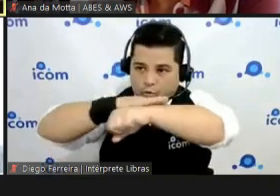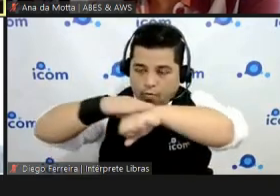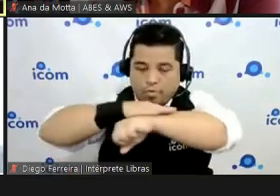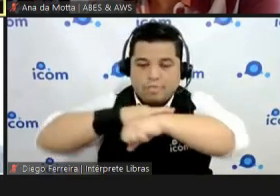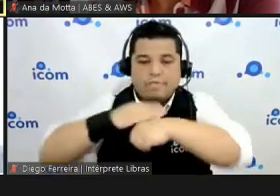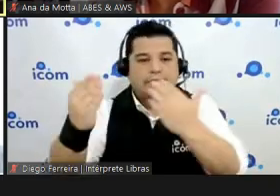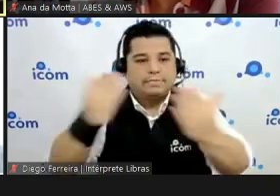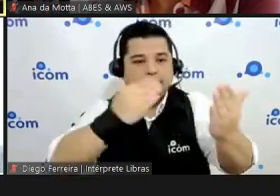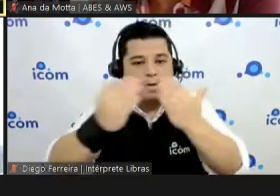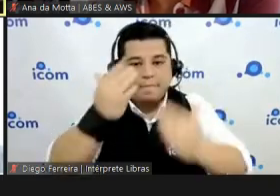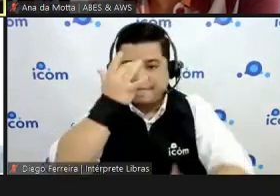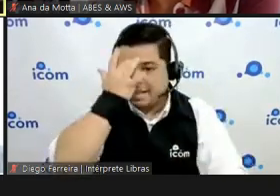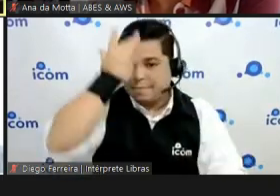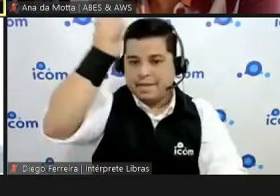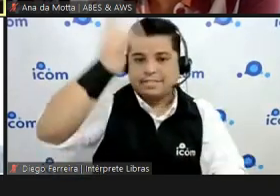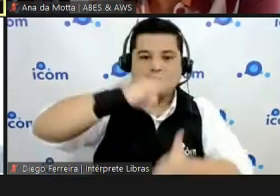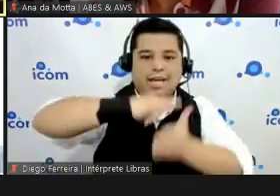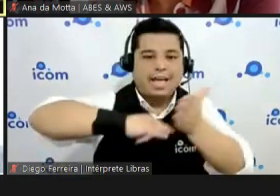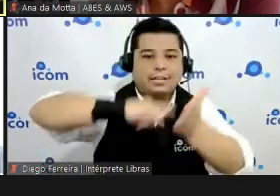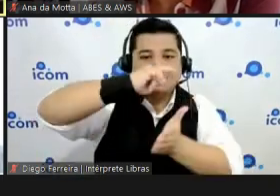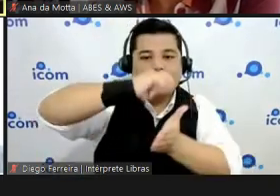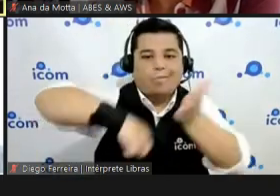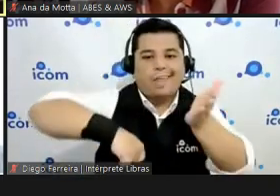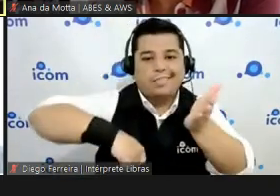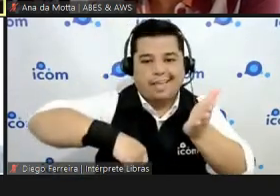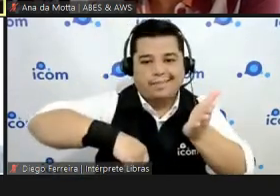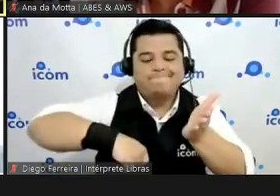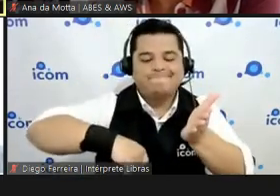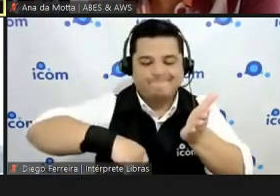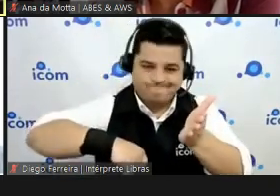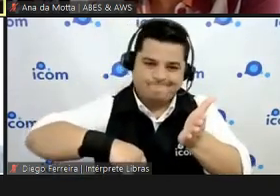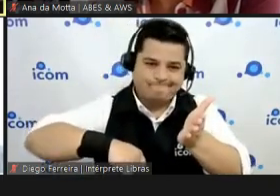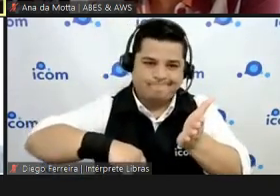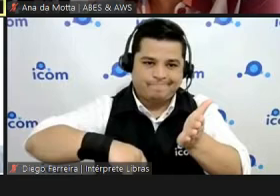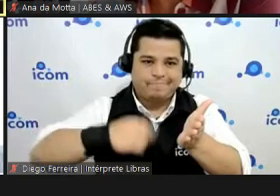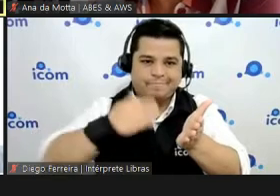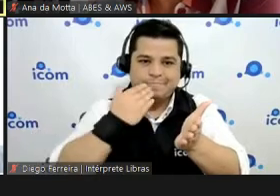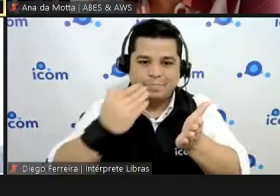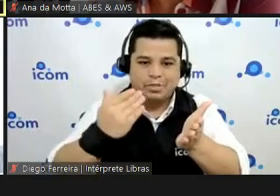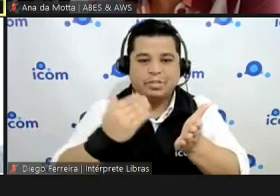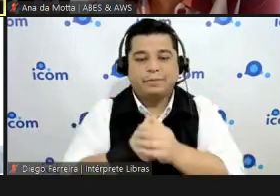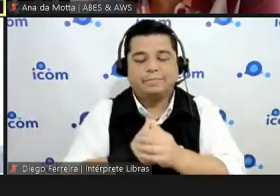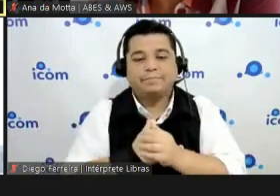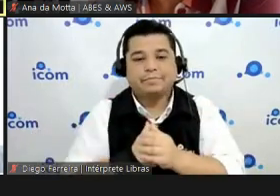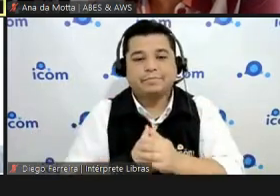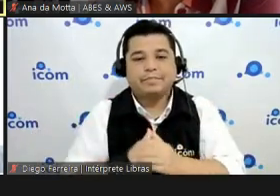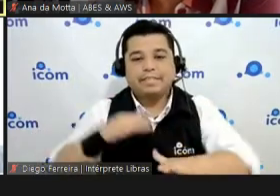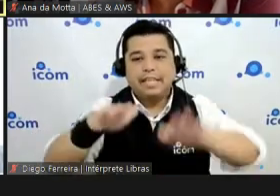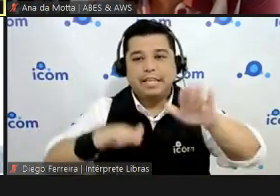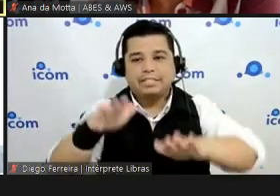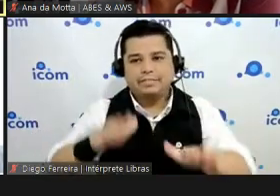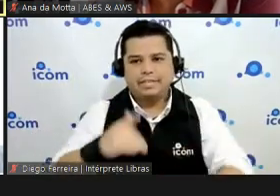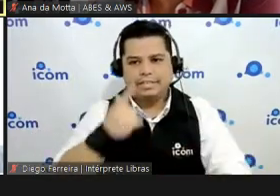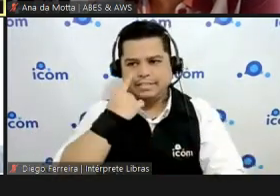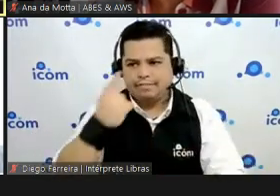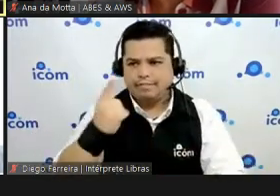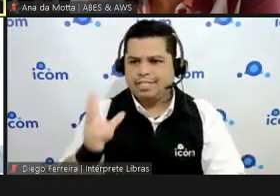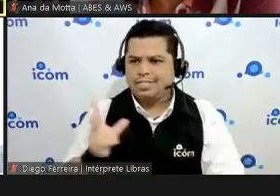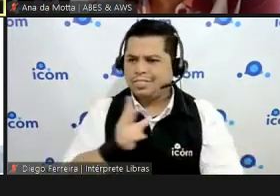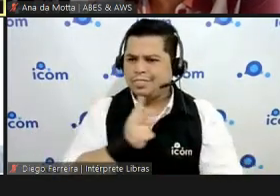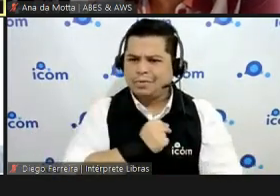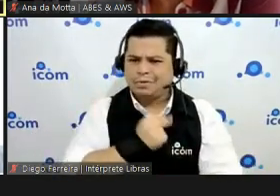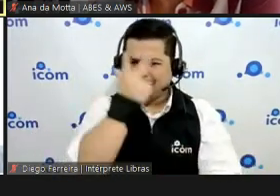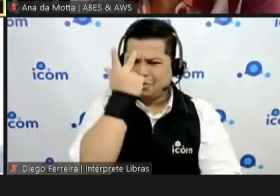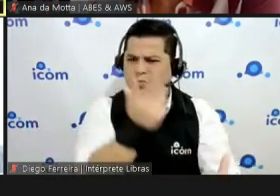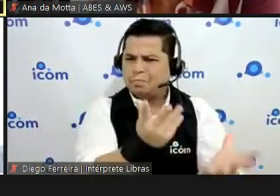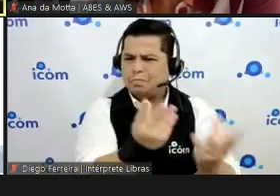algumas soluções tecnológicas que foram listadas e que quando você olha isso, você fala assim, nossa, teve tanta gente assim, é verdade. Então, eu vou dar